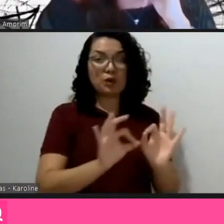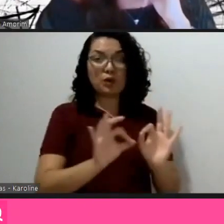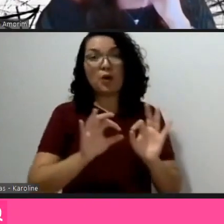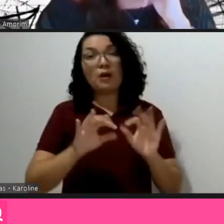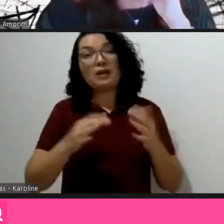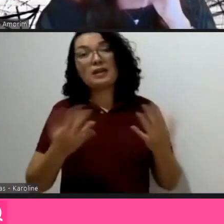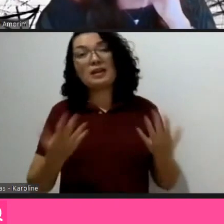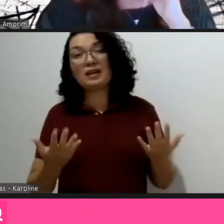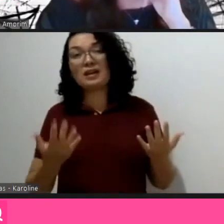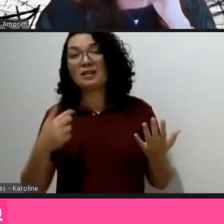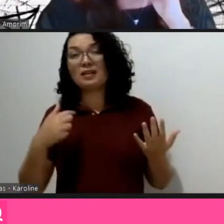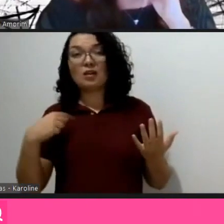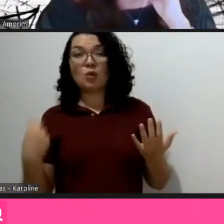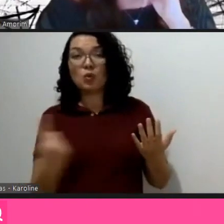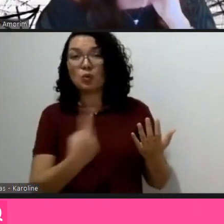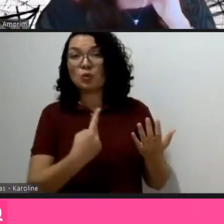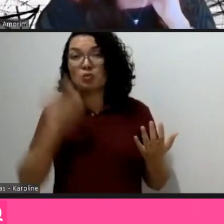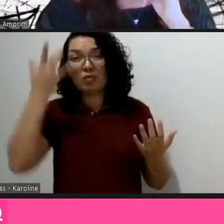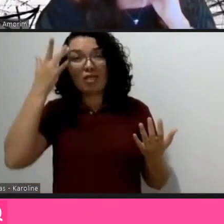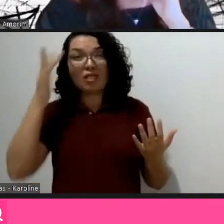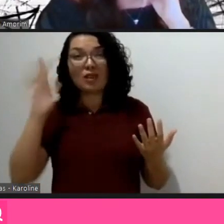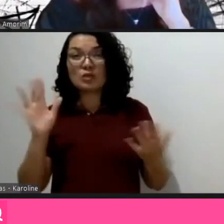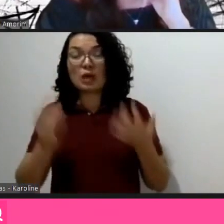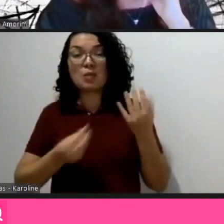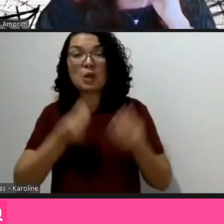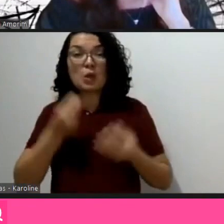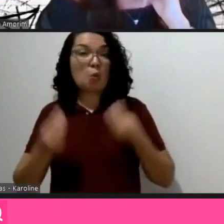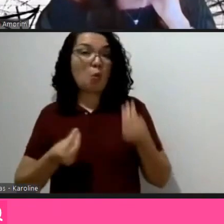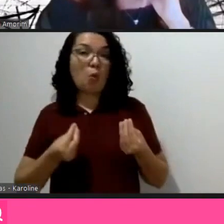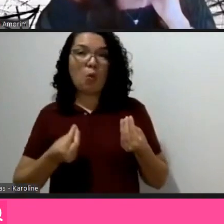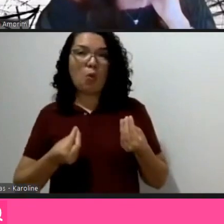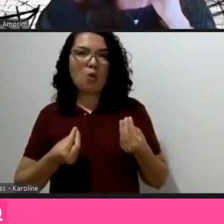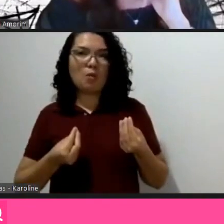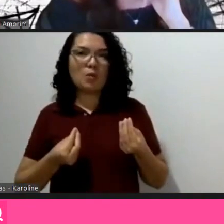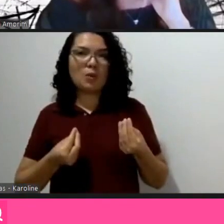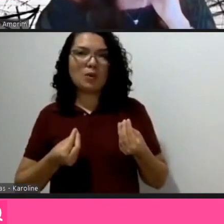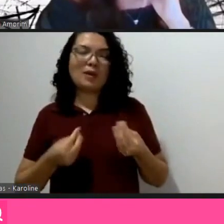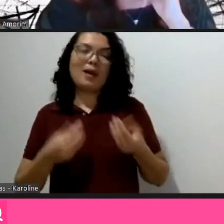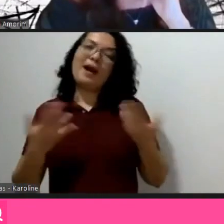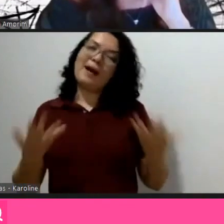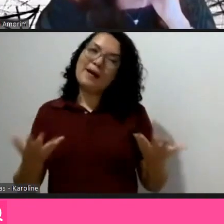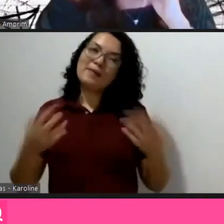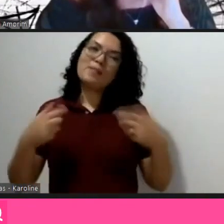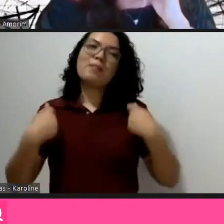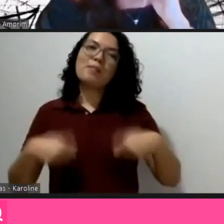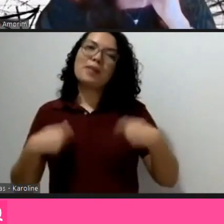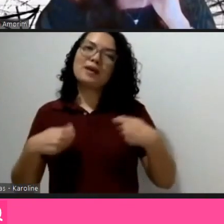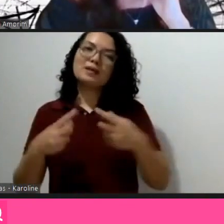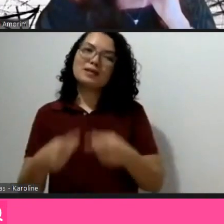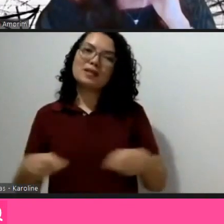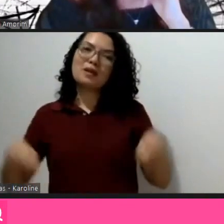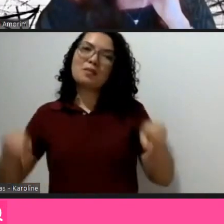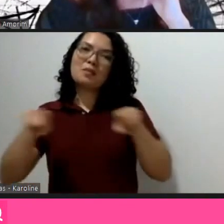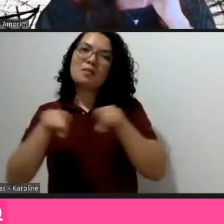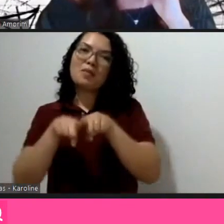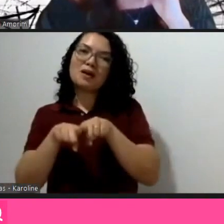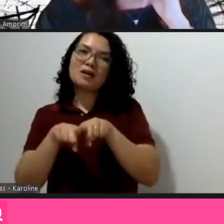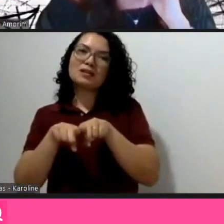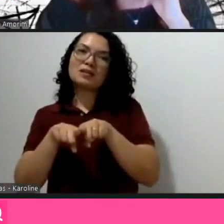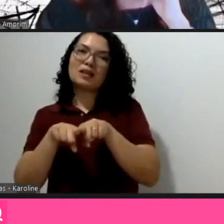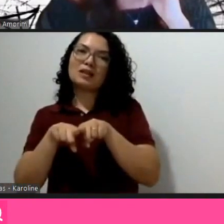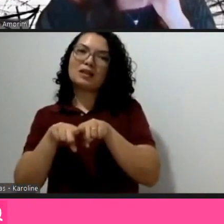nós não sabemos, eu acho, né, como pessoa física, nós não sabemos dimensionar o que é um problema de interesse para o pessoal de